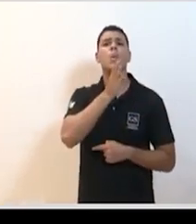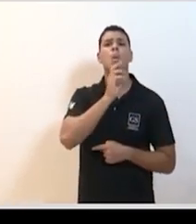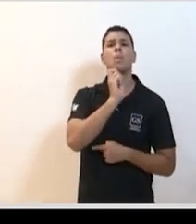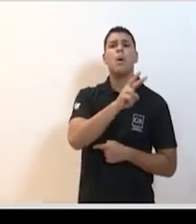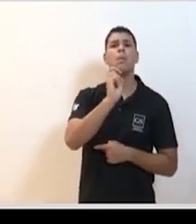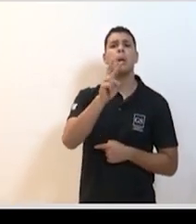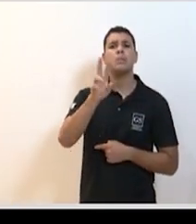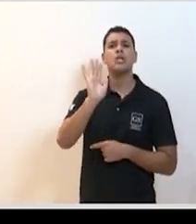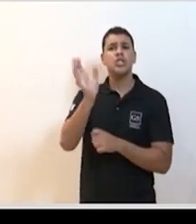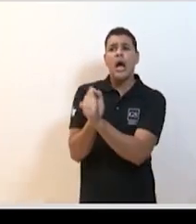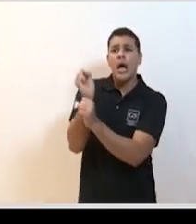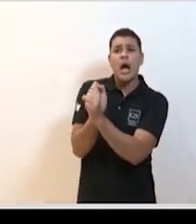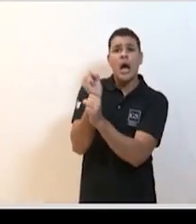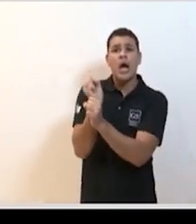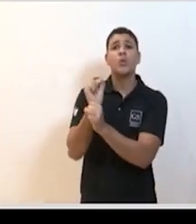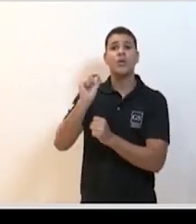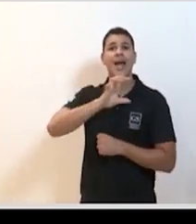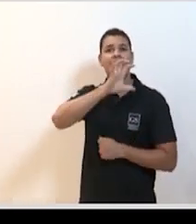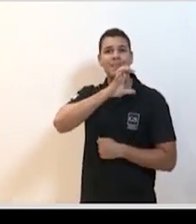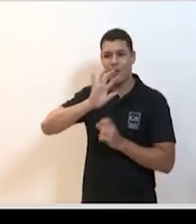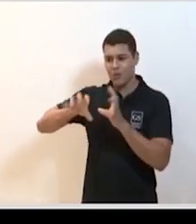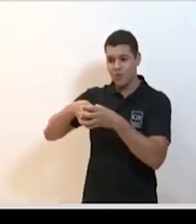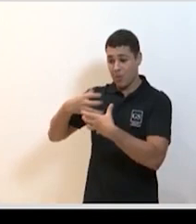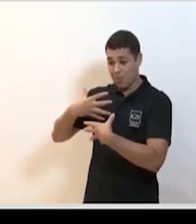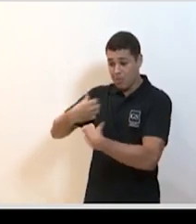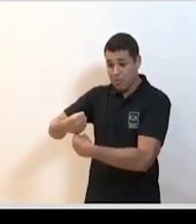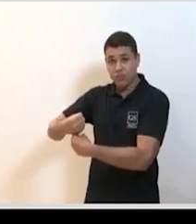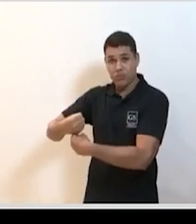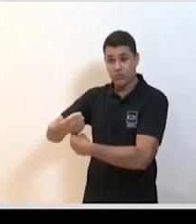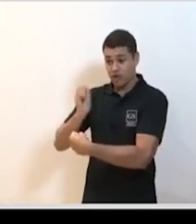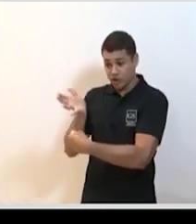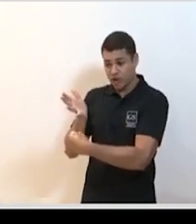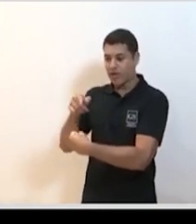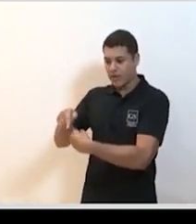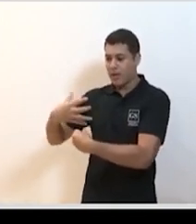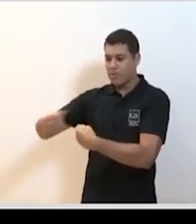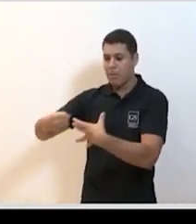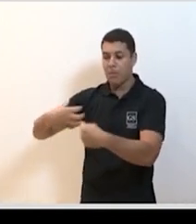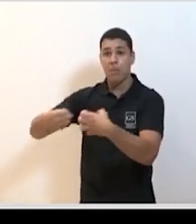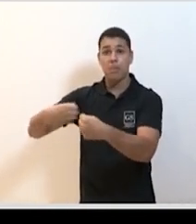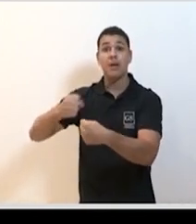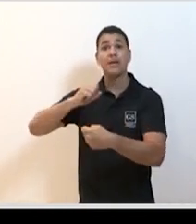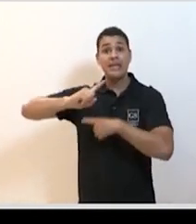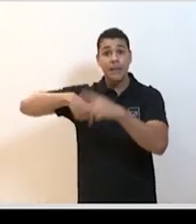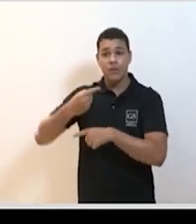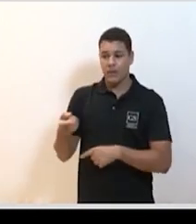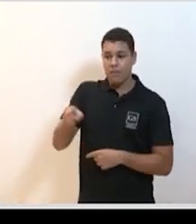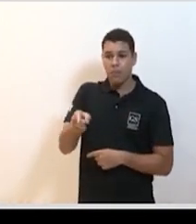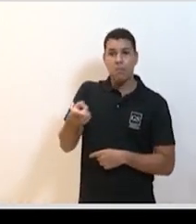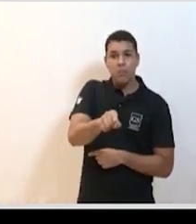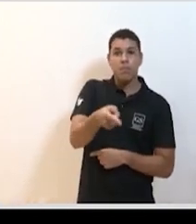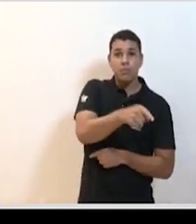infecções em diversas espécies de animais. O alfa e o beta infectam seres humanos. É um vírus com uma alta capacidade de